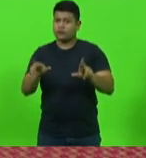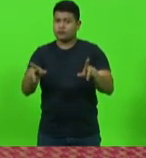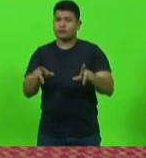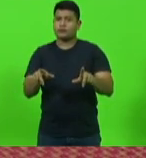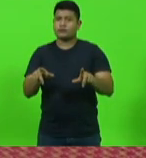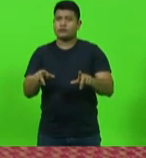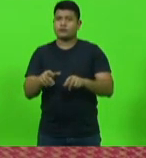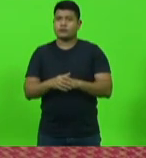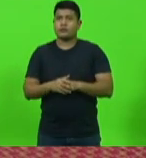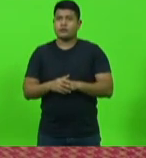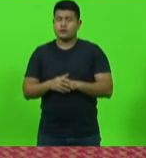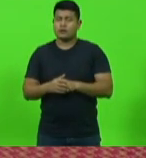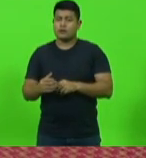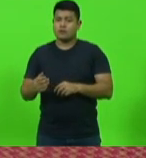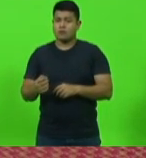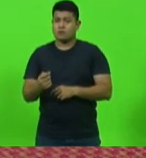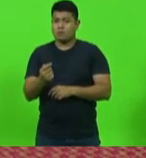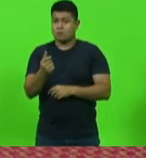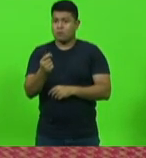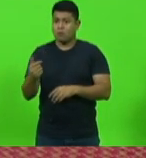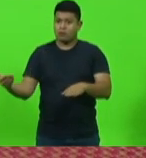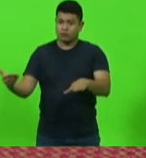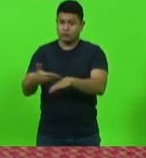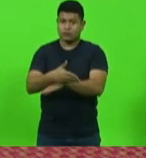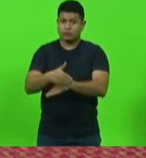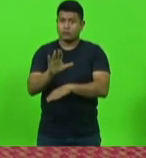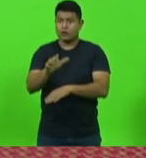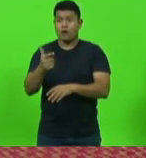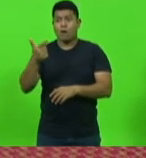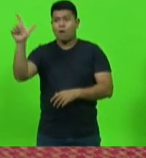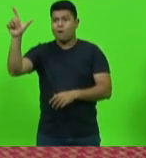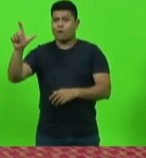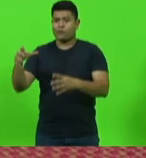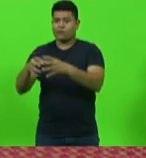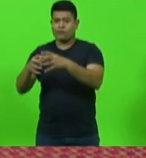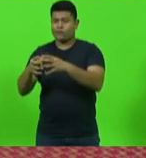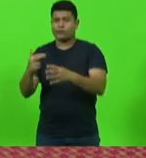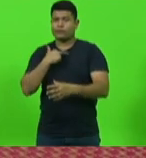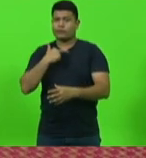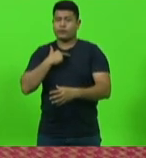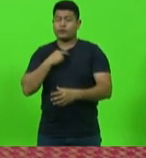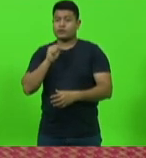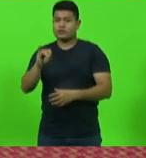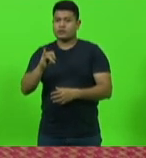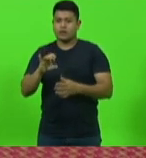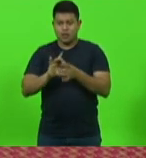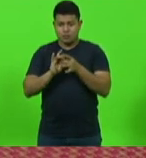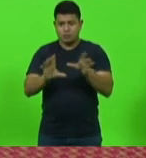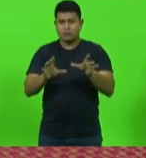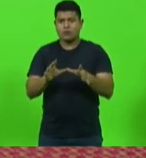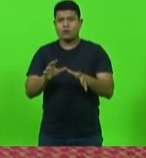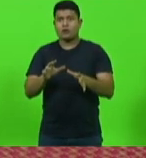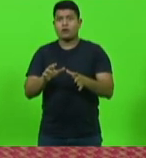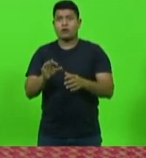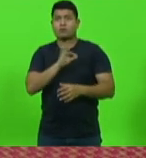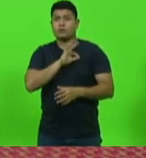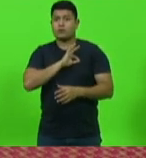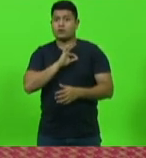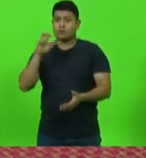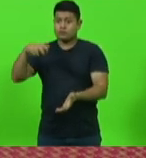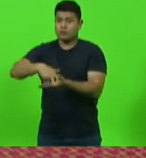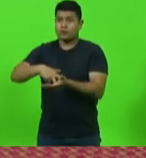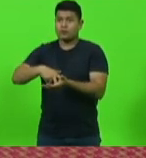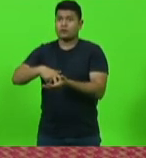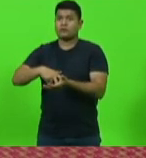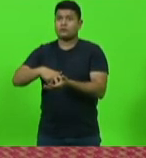Então, pequena parcela está entrando e outra não. Então, se a gente abriu para a Polícia Penal, abriu, daqui uns dias vai estar a educação aí. Vamos ver.